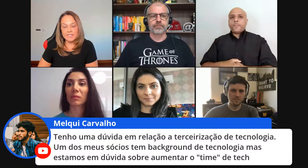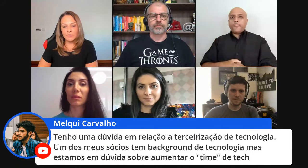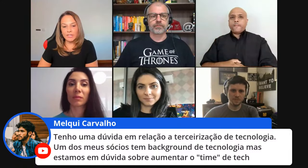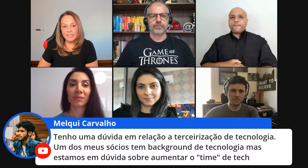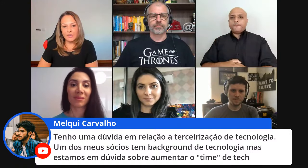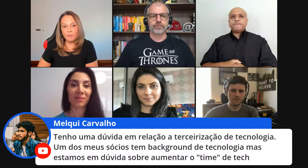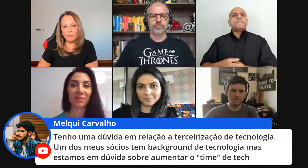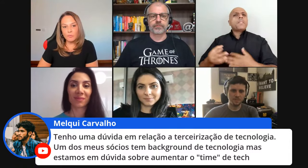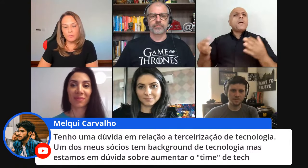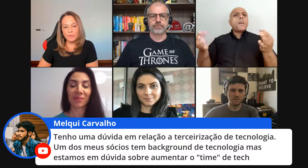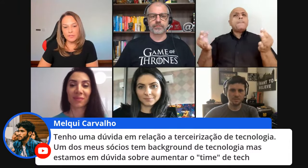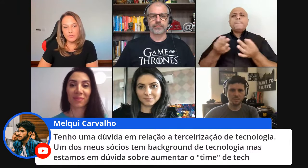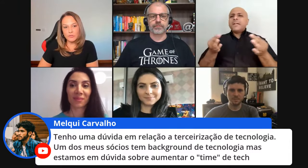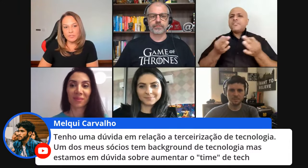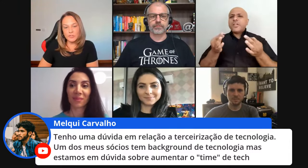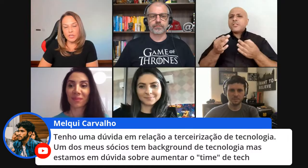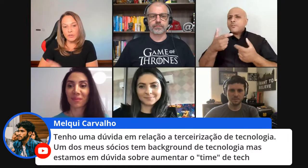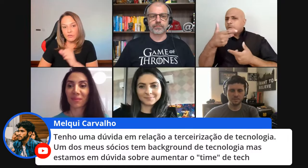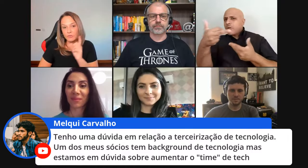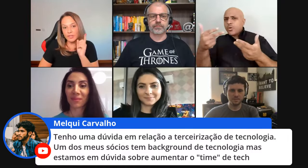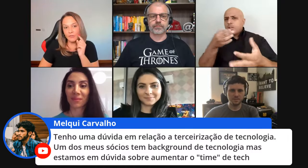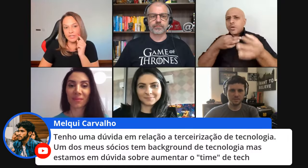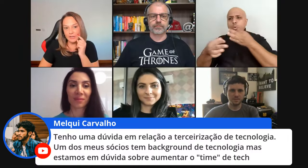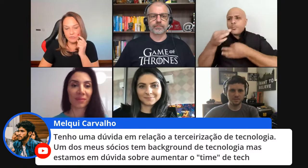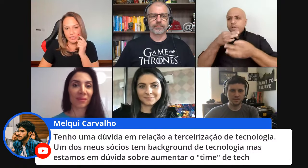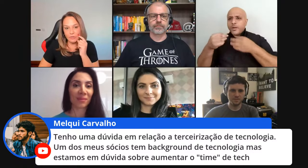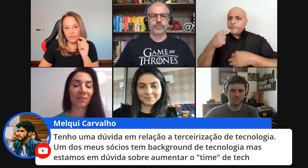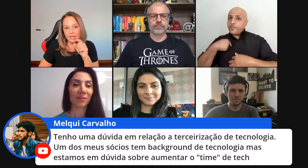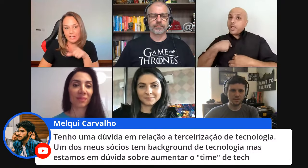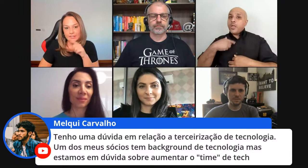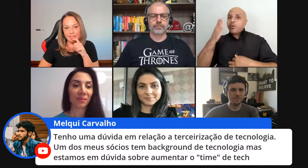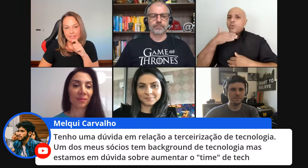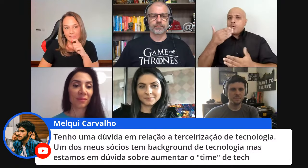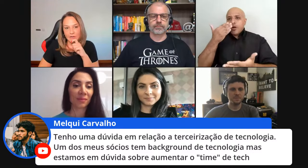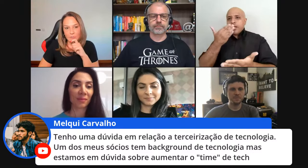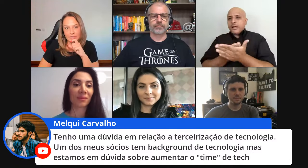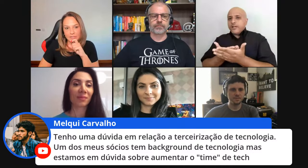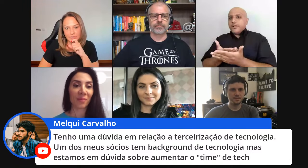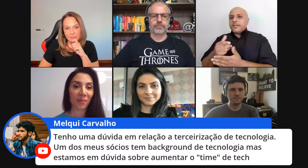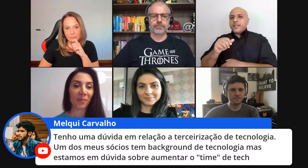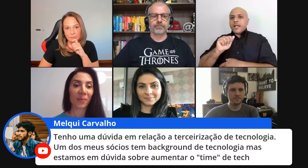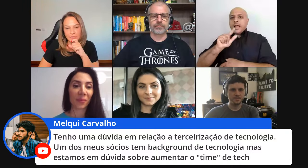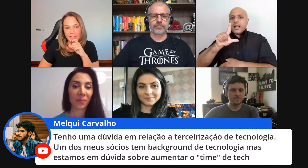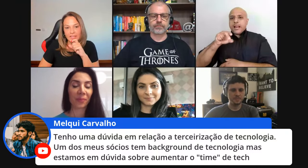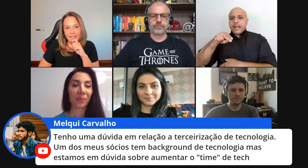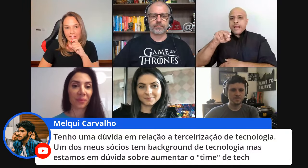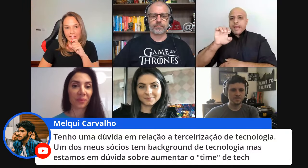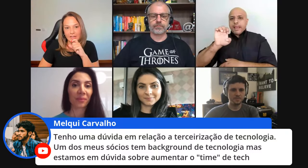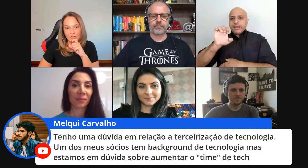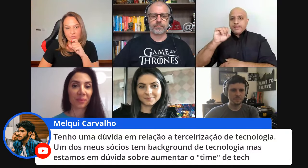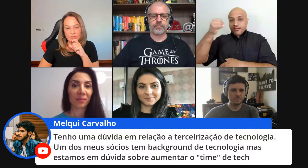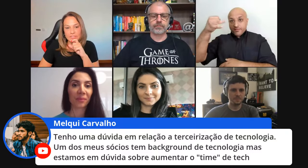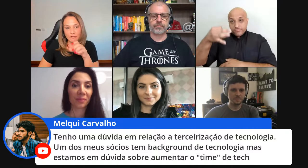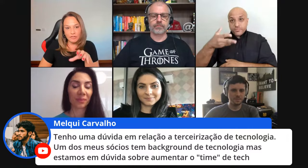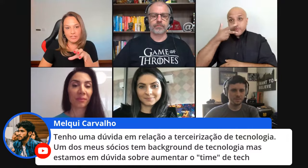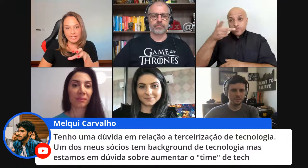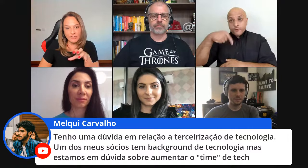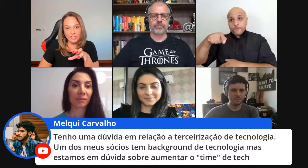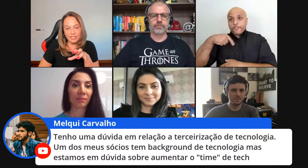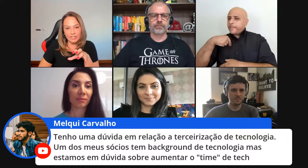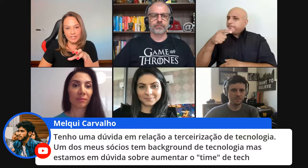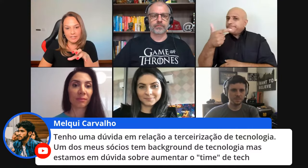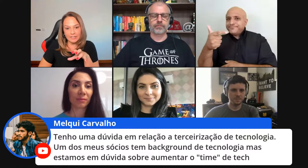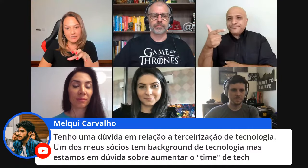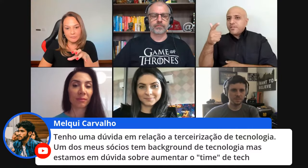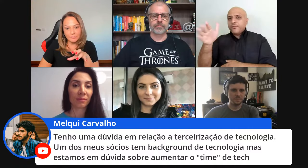perfeito mas alguém tem alguma opinião sobre isso eu até eu fiquei quando a Aline estava comentando você não vem